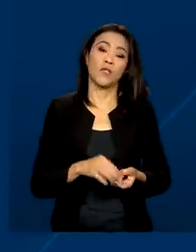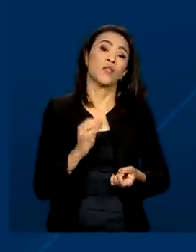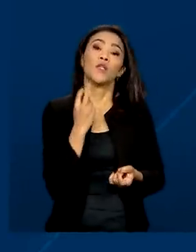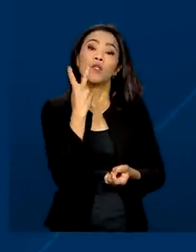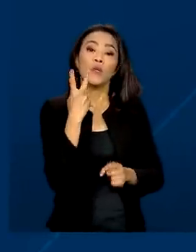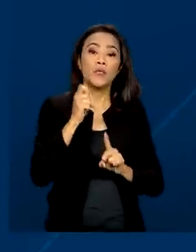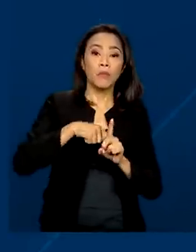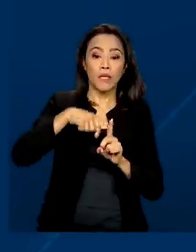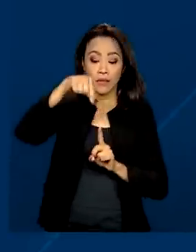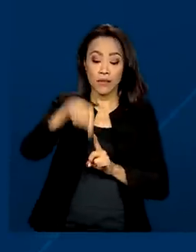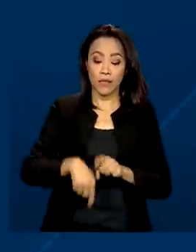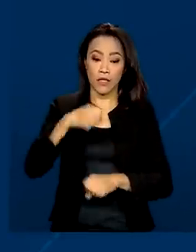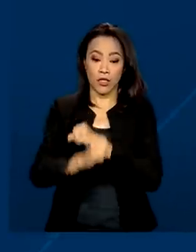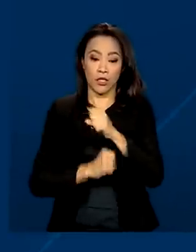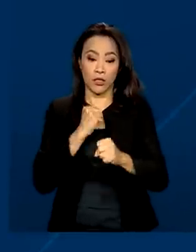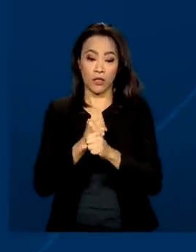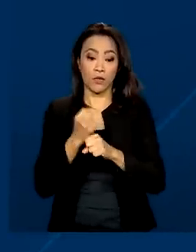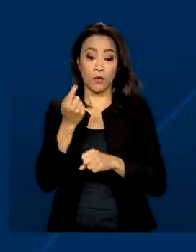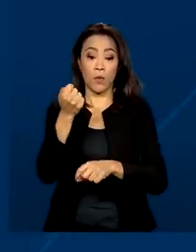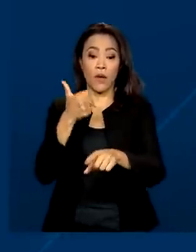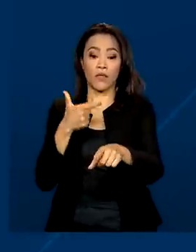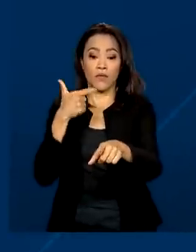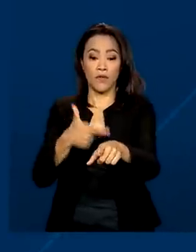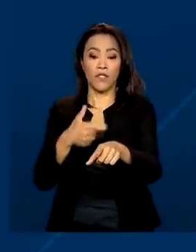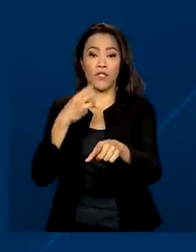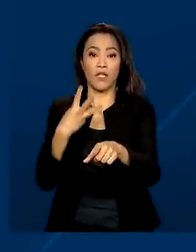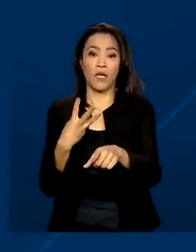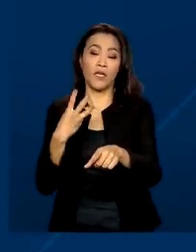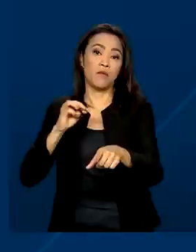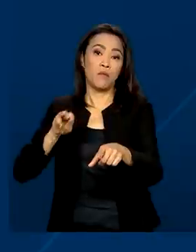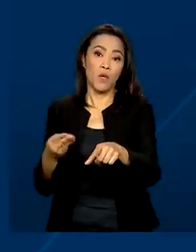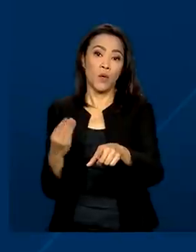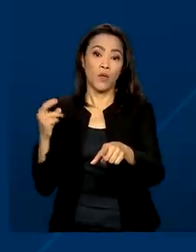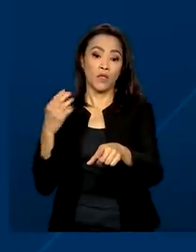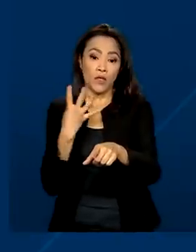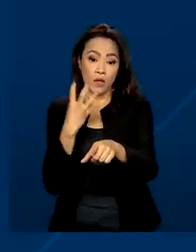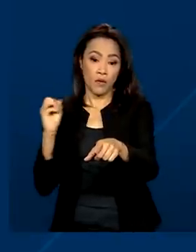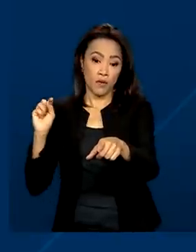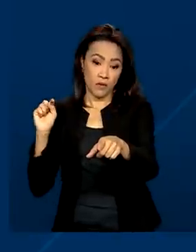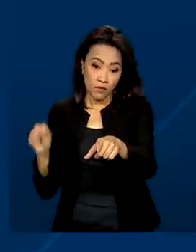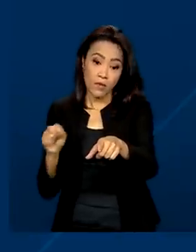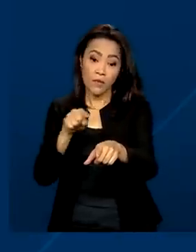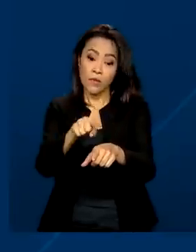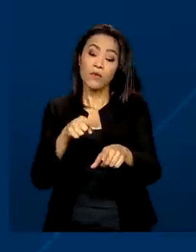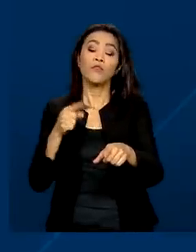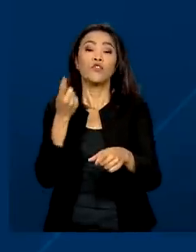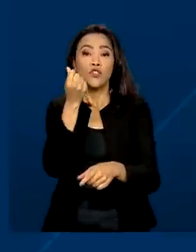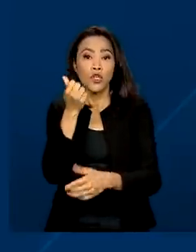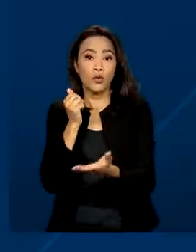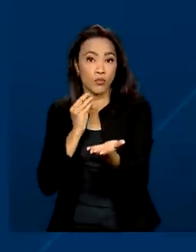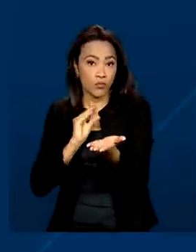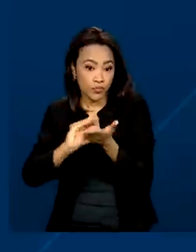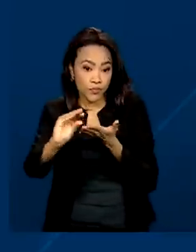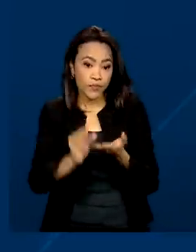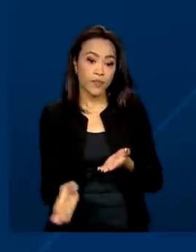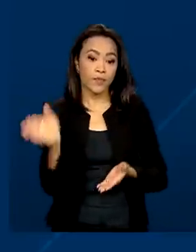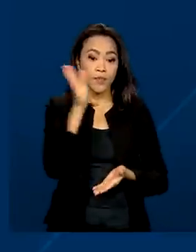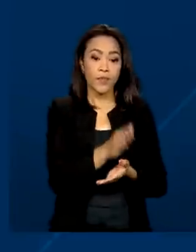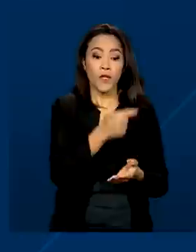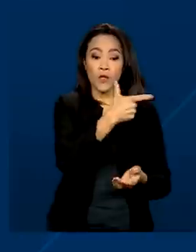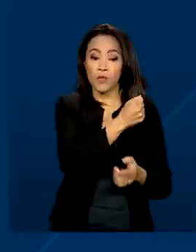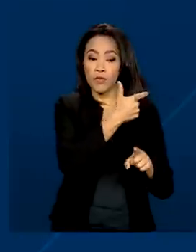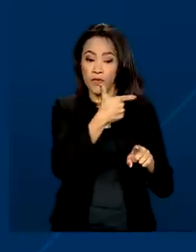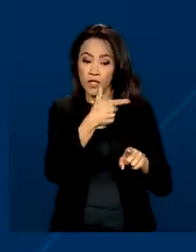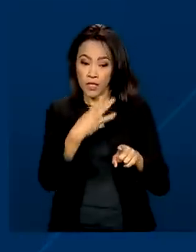deste ano, são quase 23,5 milhões de reais em investimentos. Para 2023 e